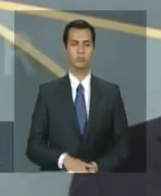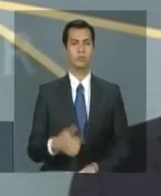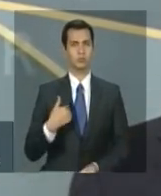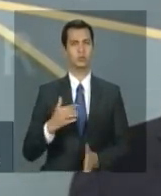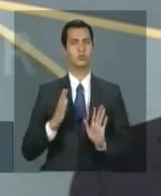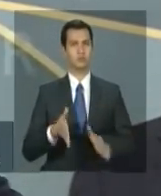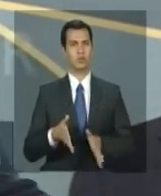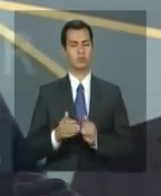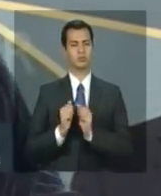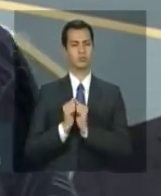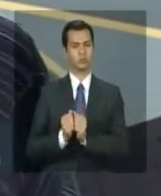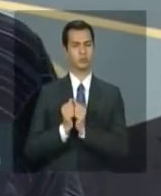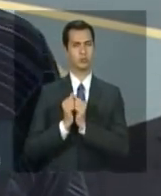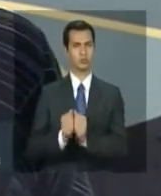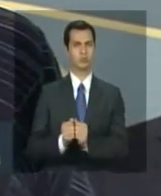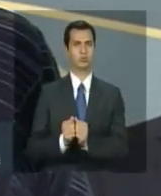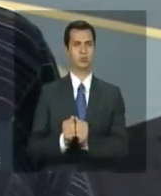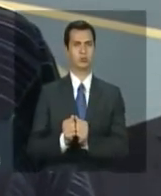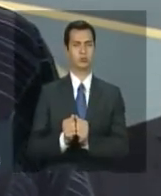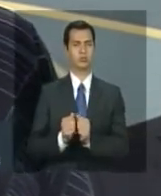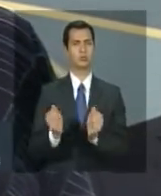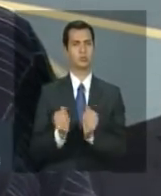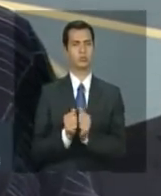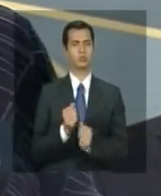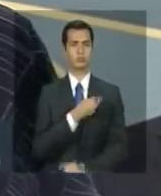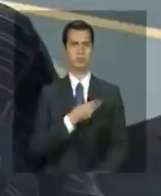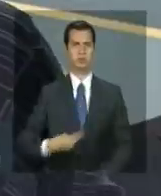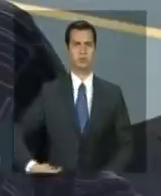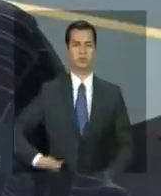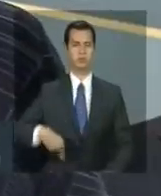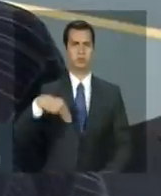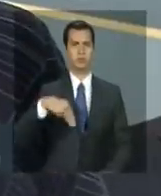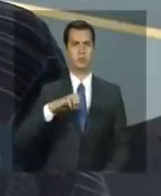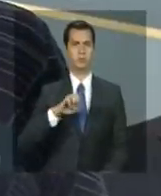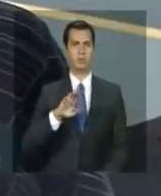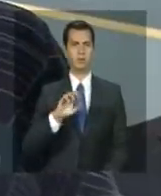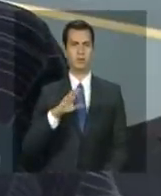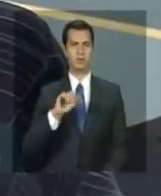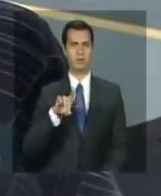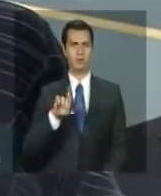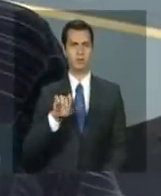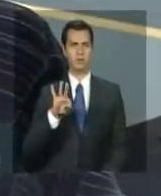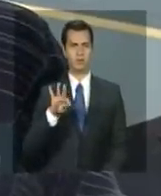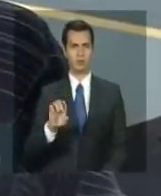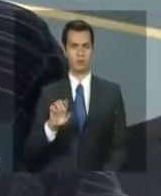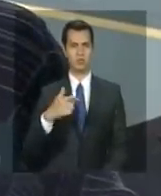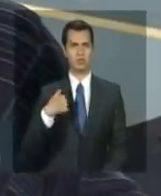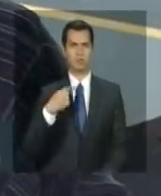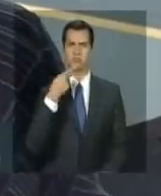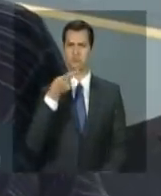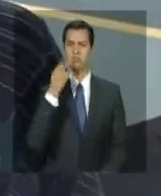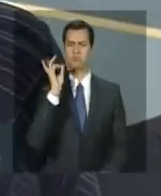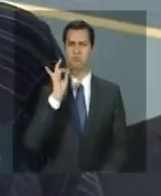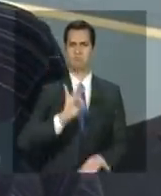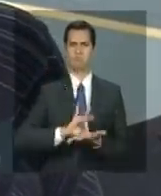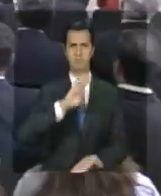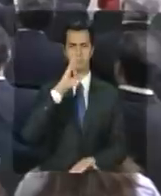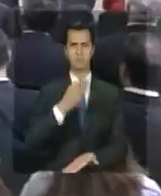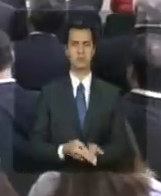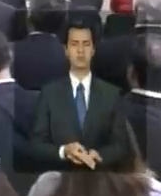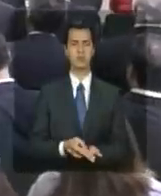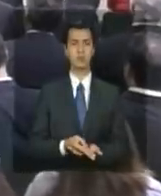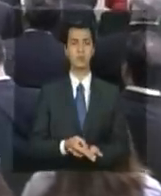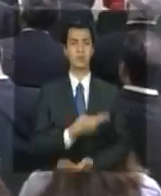último ano intensamente com o ministro Mercadante posso assegurar para vocês que o ministro